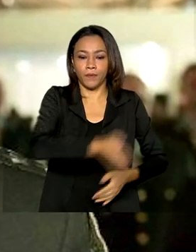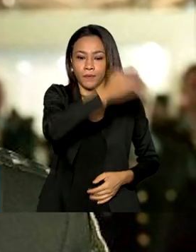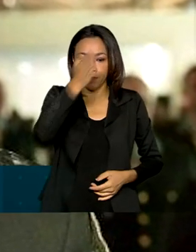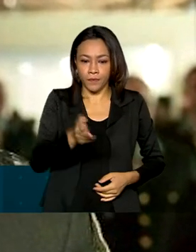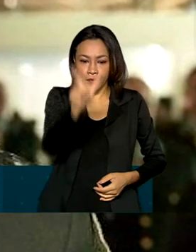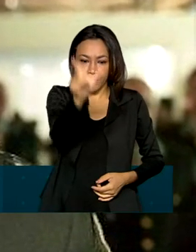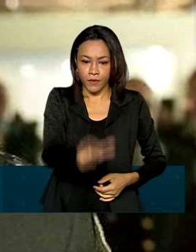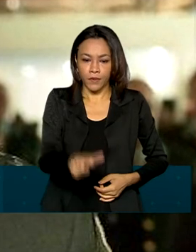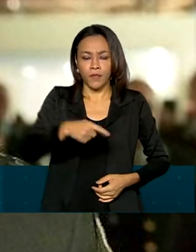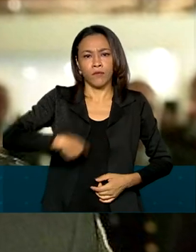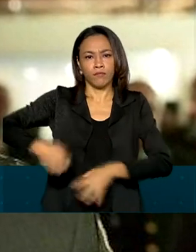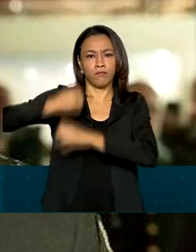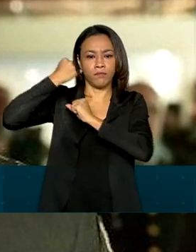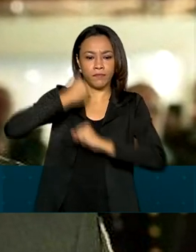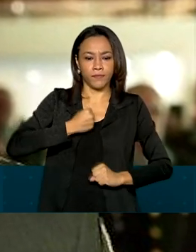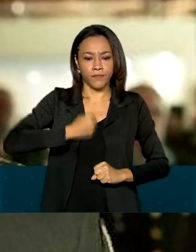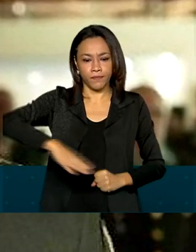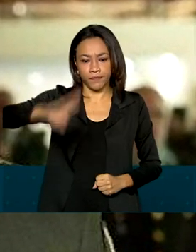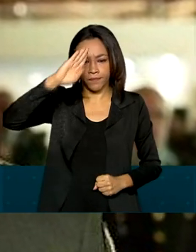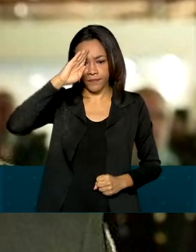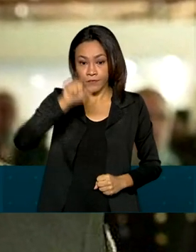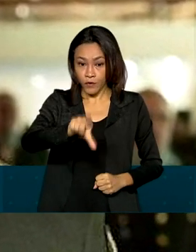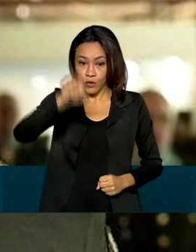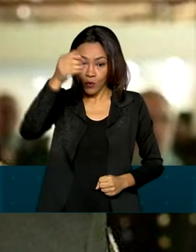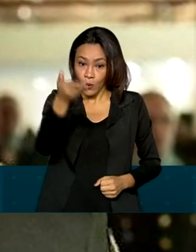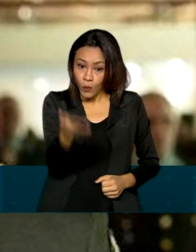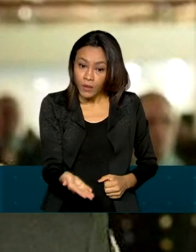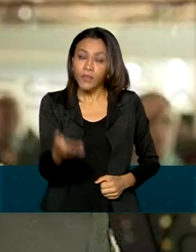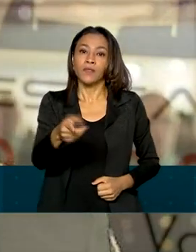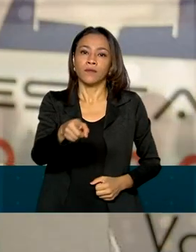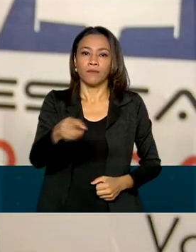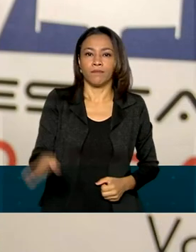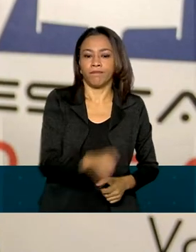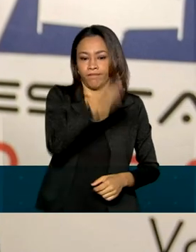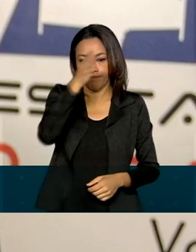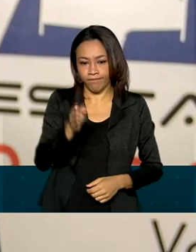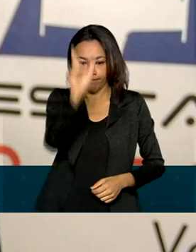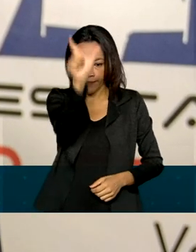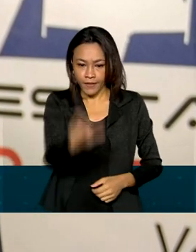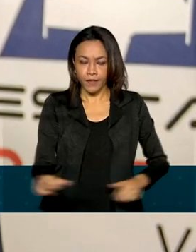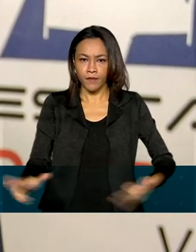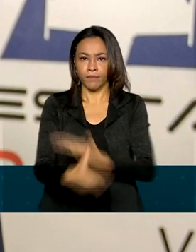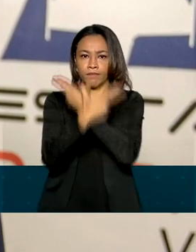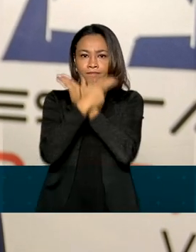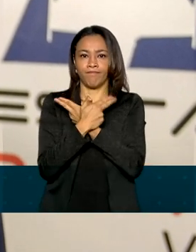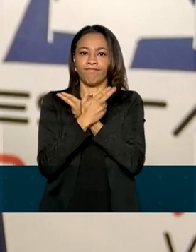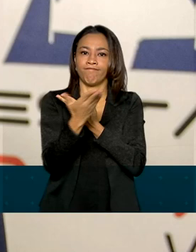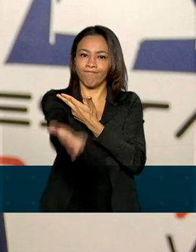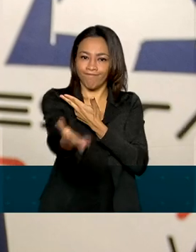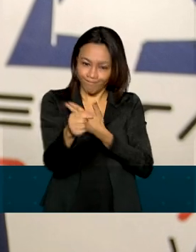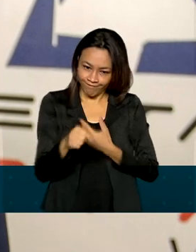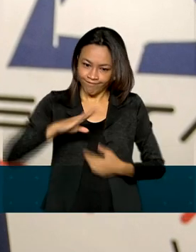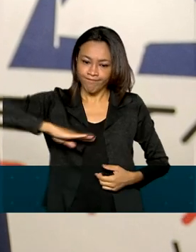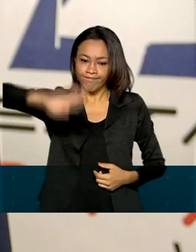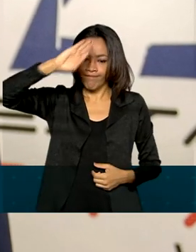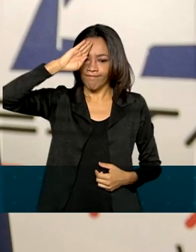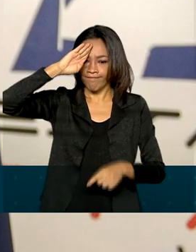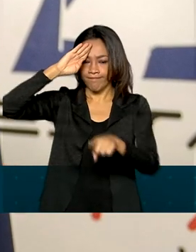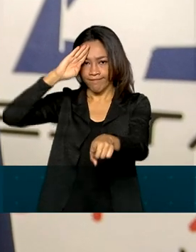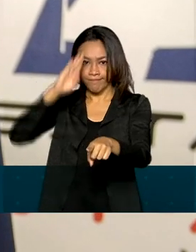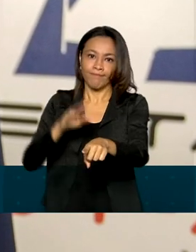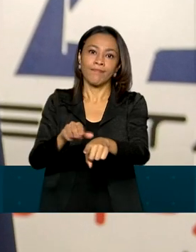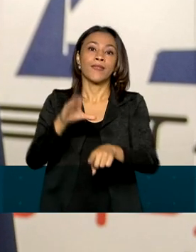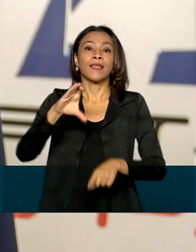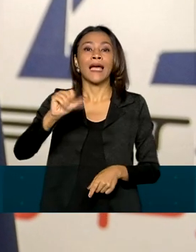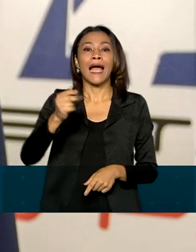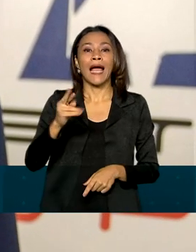Sérgio Nogueira de Oliveira foi o escolhido para comandar o Exército. E a Aeronáutica ficou a cargo do tenente-brigadeiro do ar